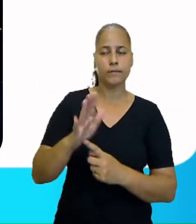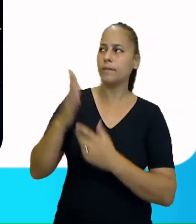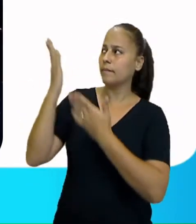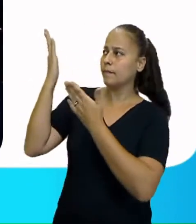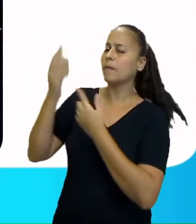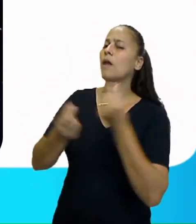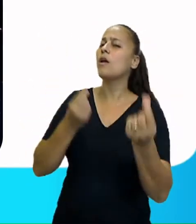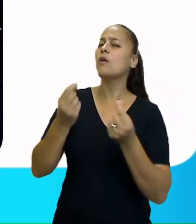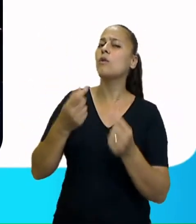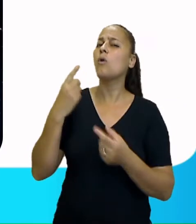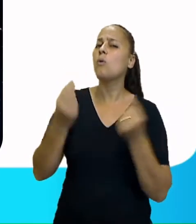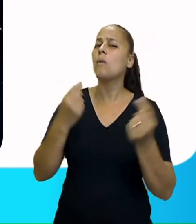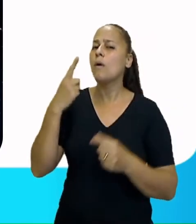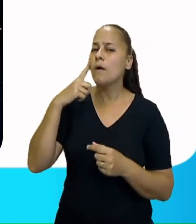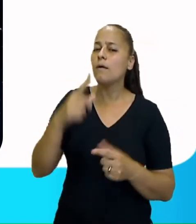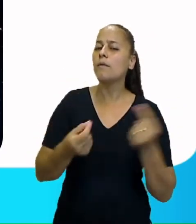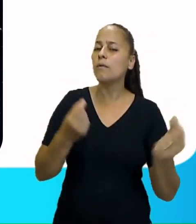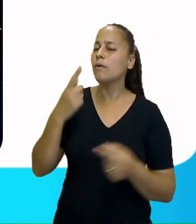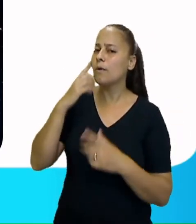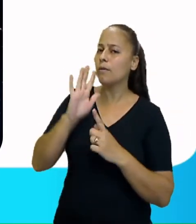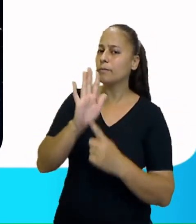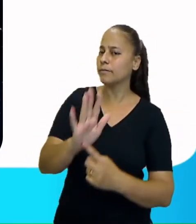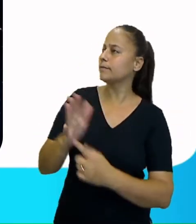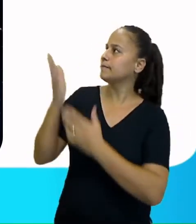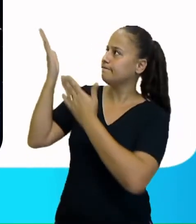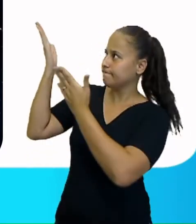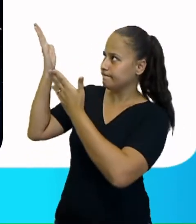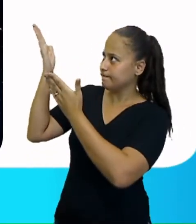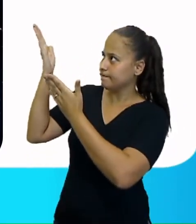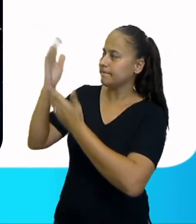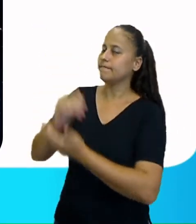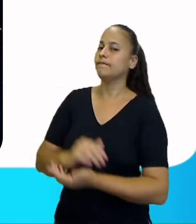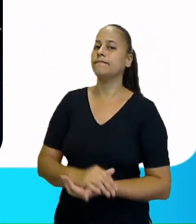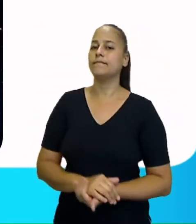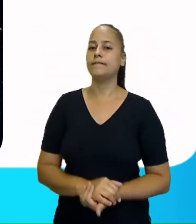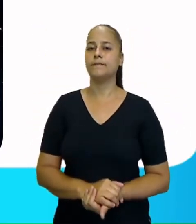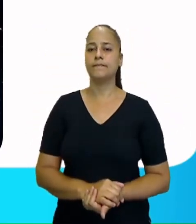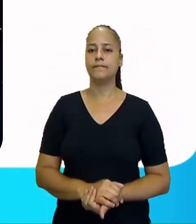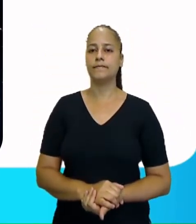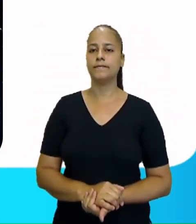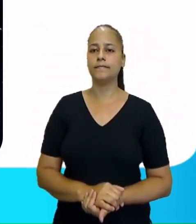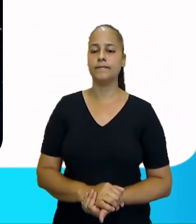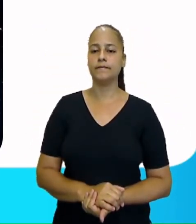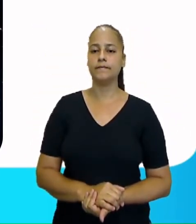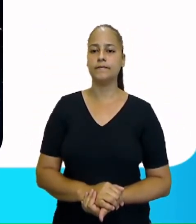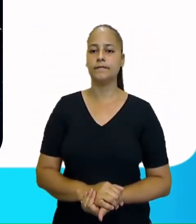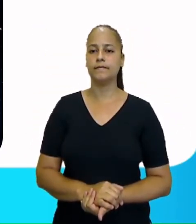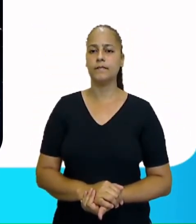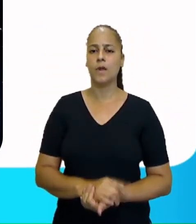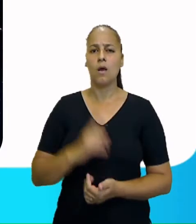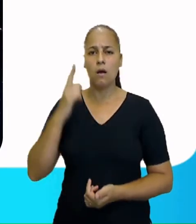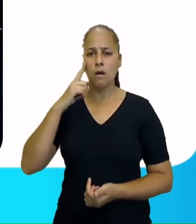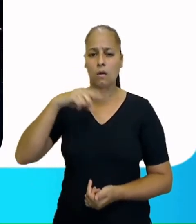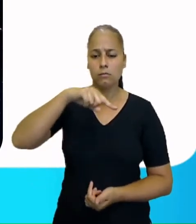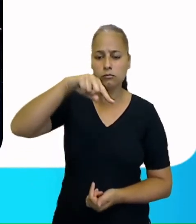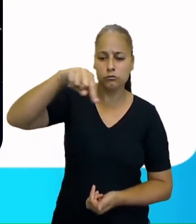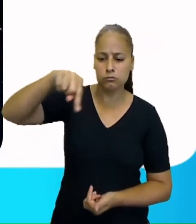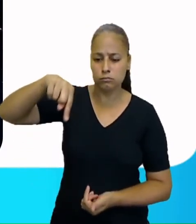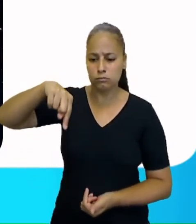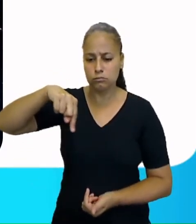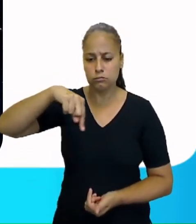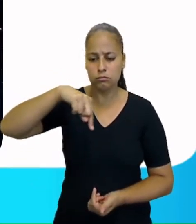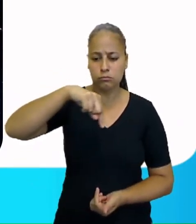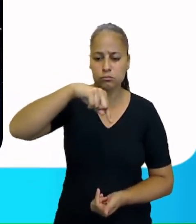noção de como isso acontece. É dessa forma aí, porém, ele não gira tão rápido assim.